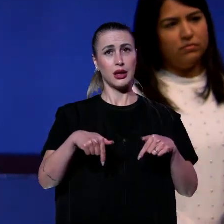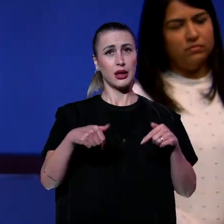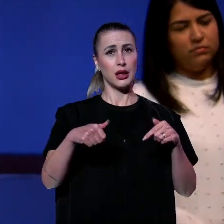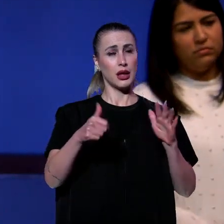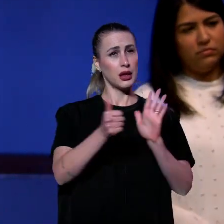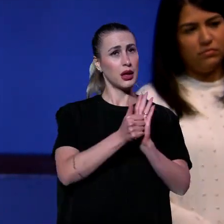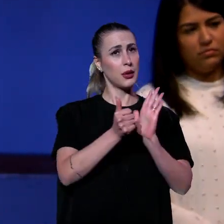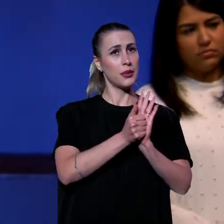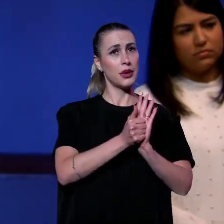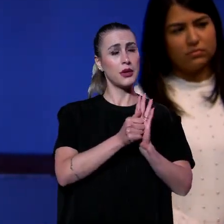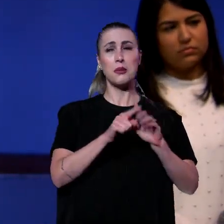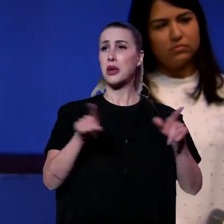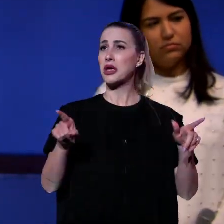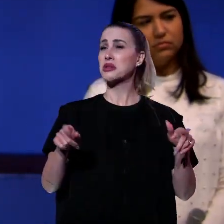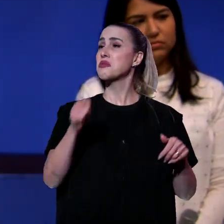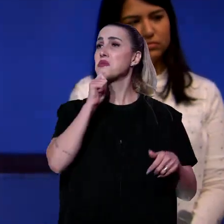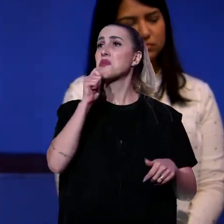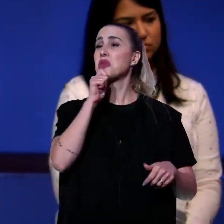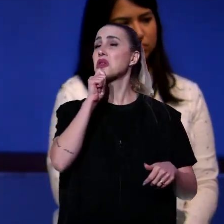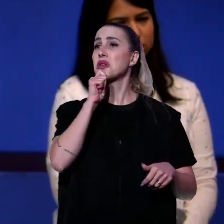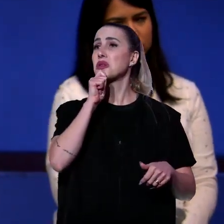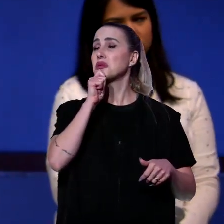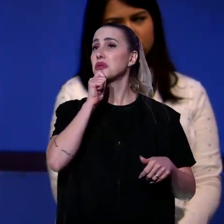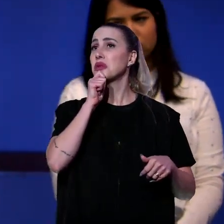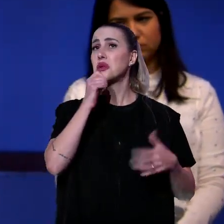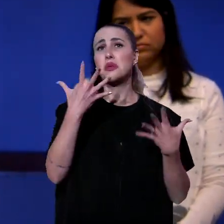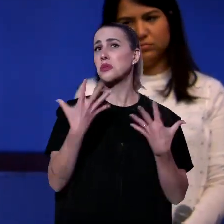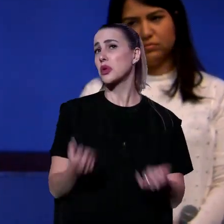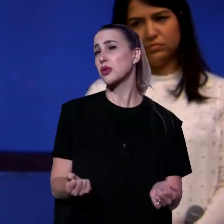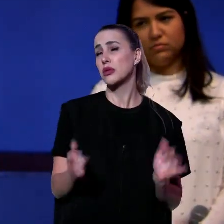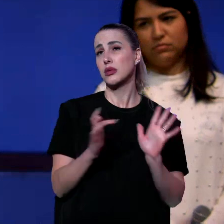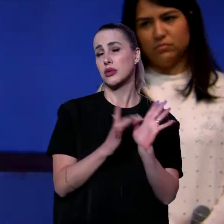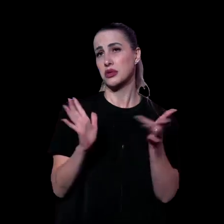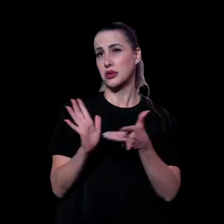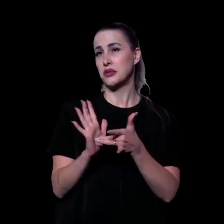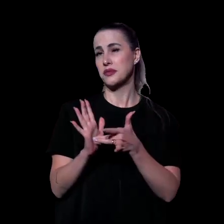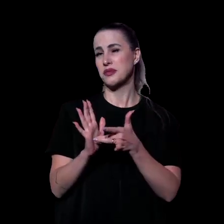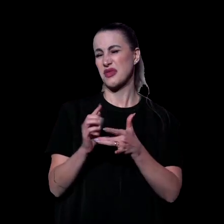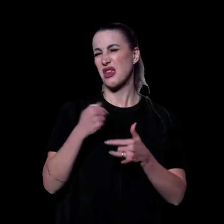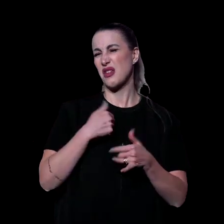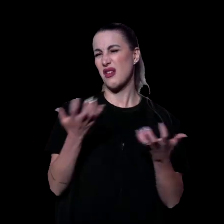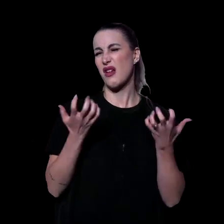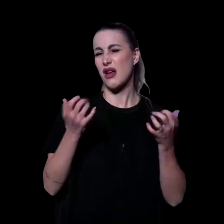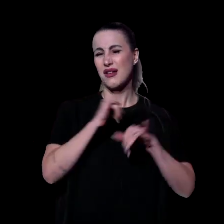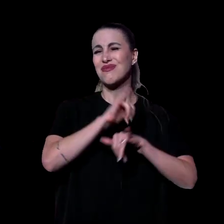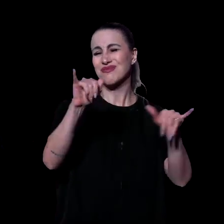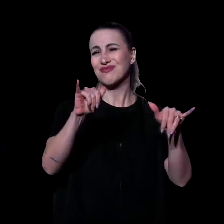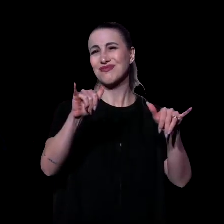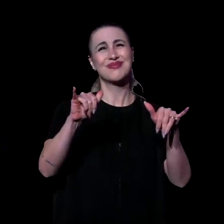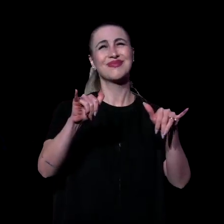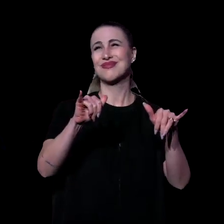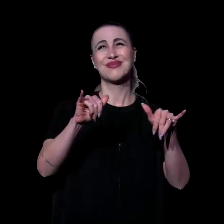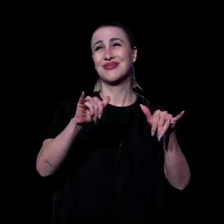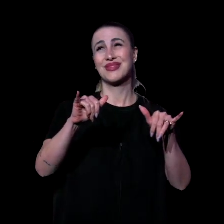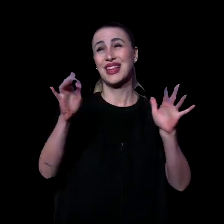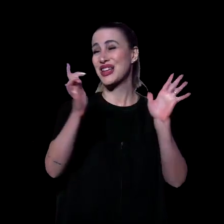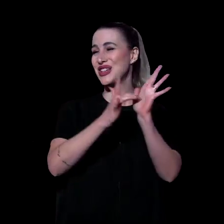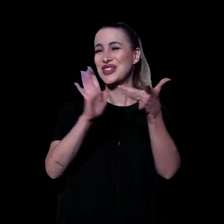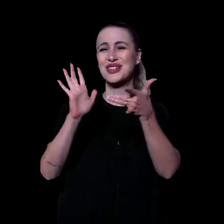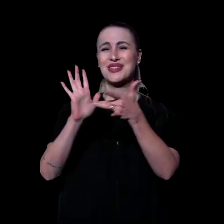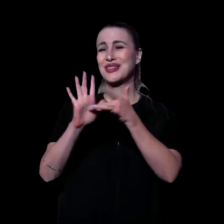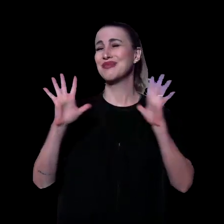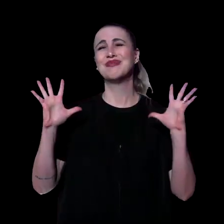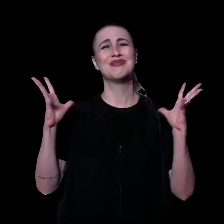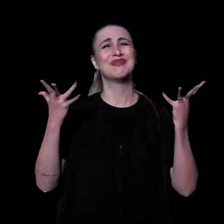compromisso com Jesus. Deixa eu te falar uma coisa. Jesus, Ele é incrível. A vida com Ele é a melhor que você pode